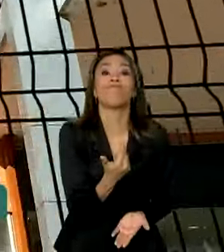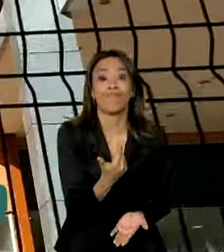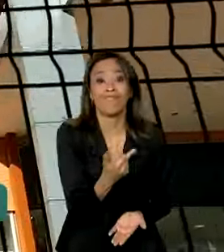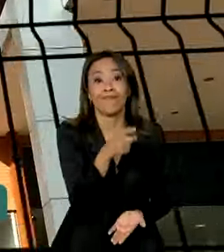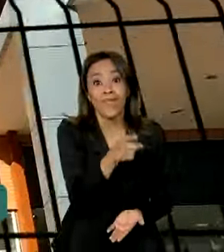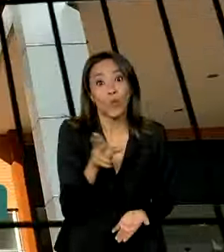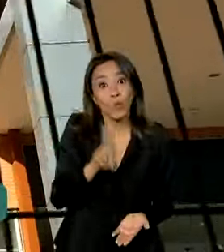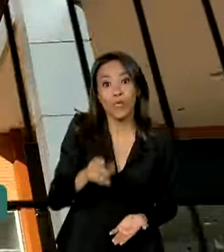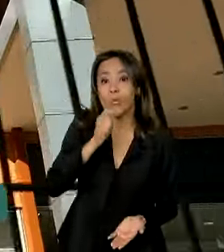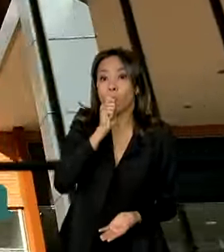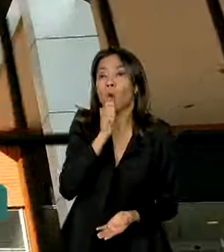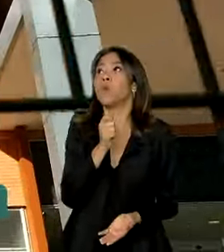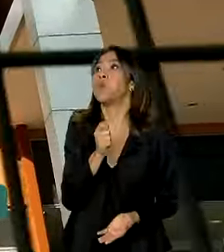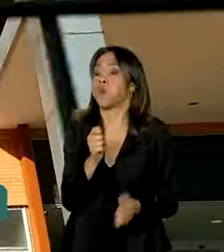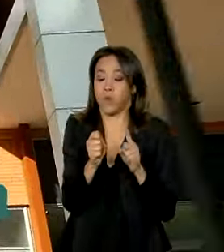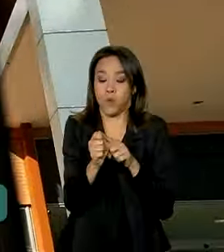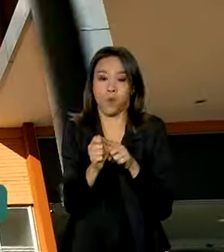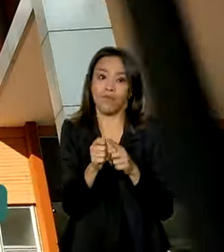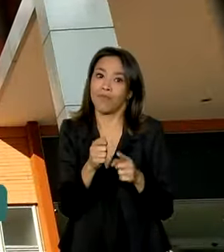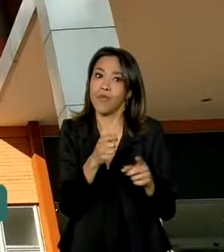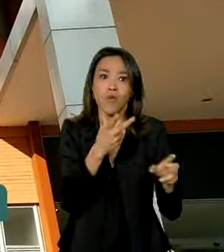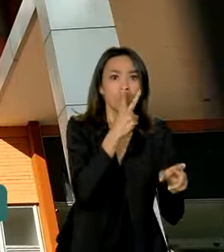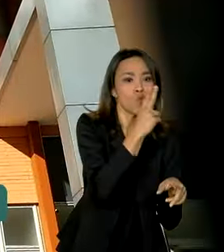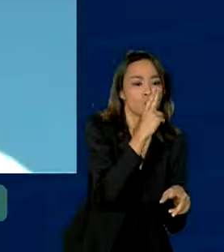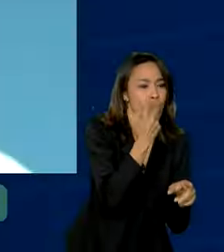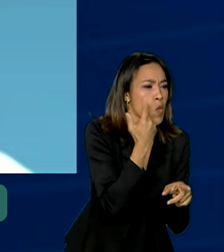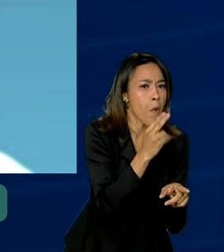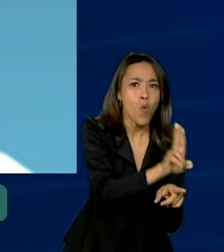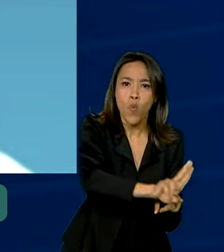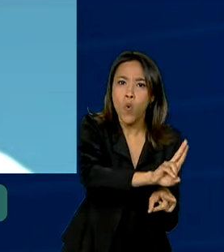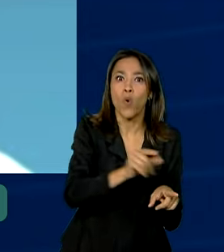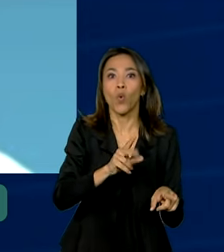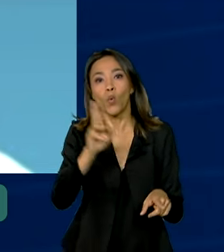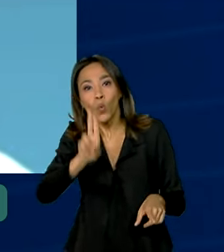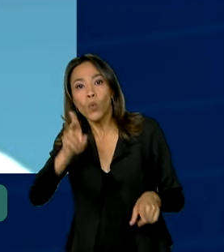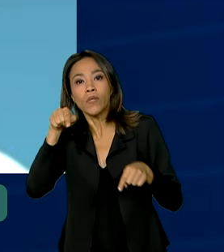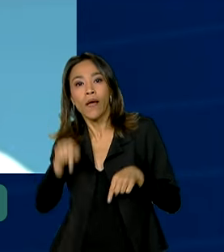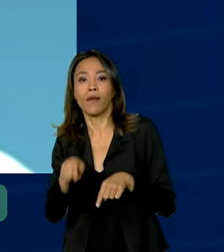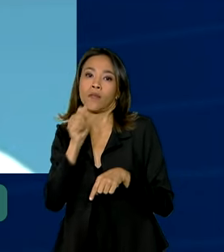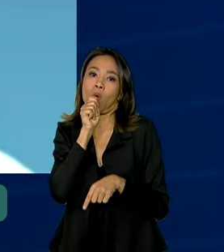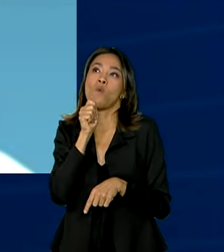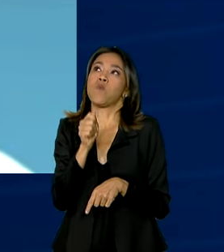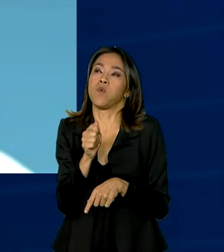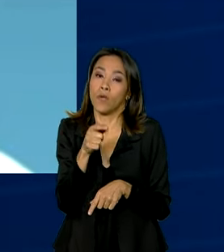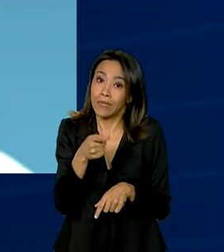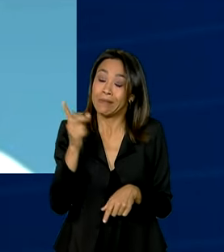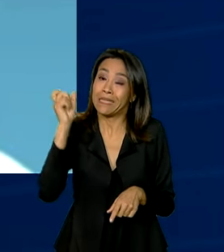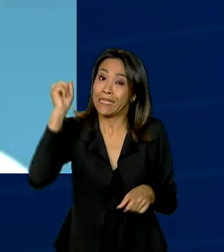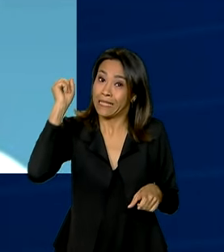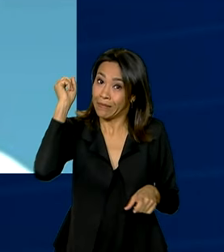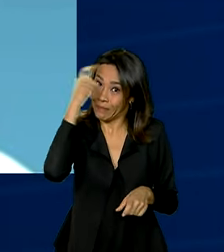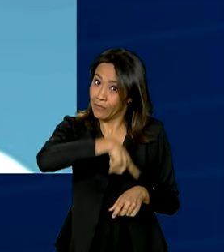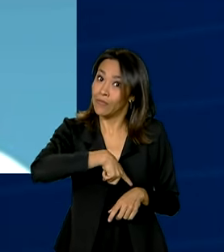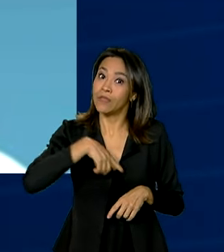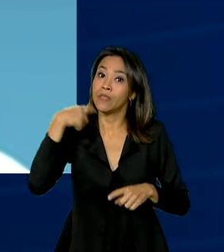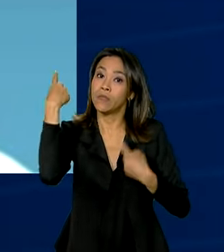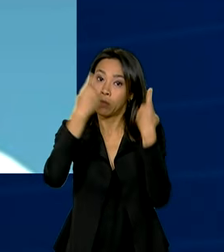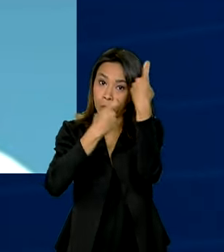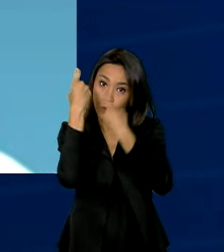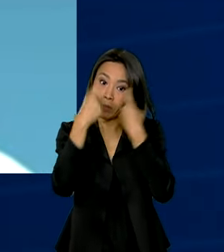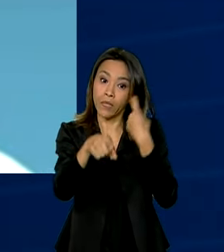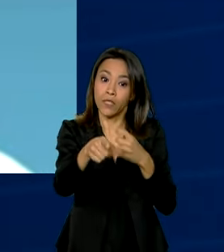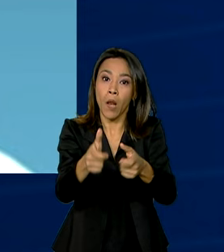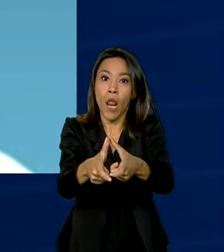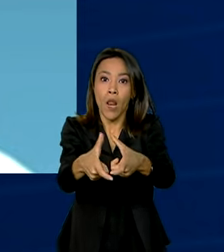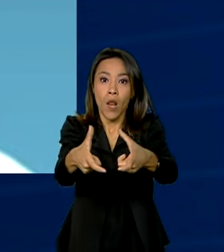do vape e sem ter usado cigarro normal. Uma tendência preocupante é o crescimento da popularidade dos cigarros